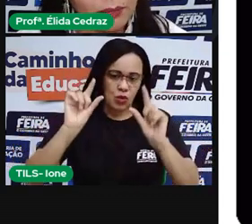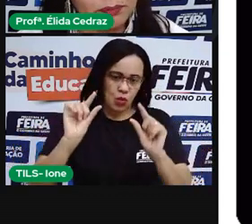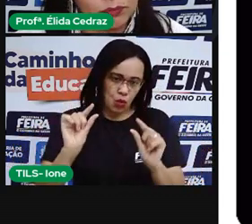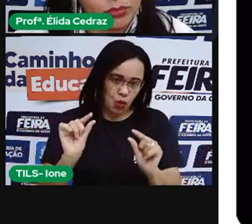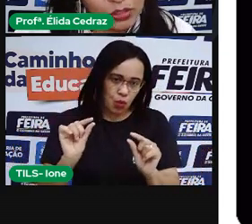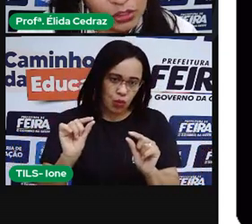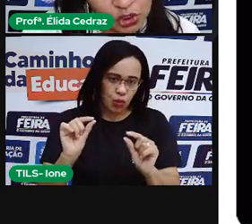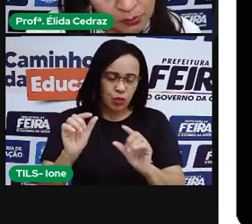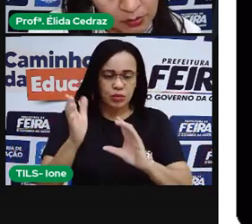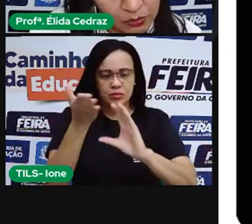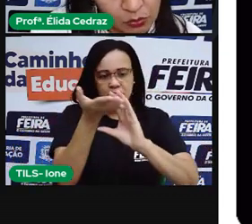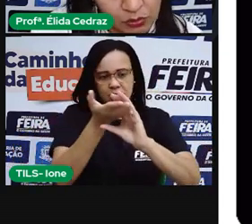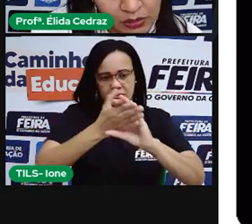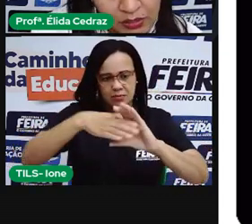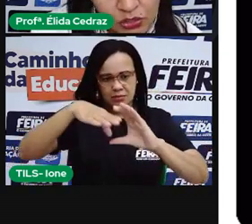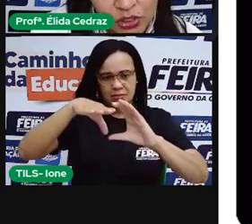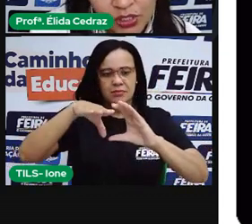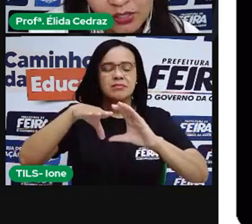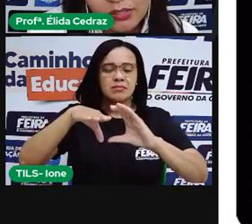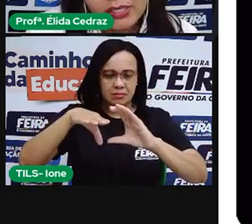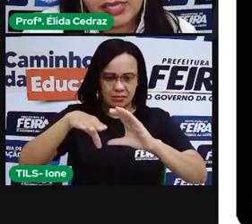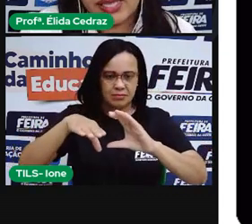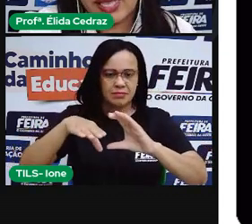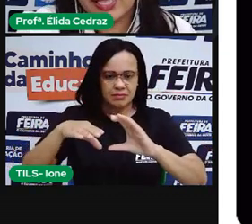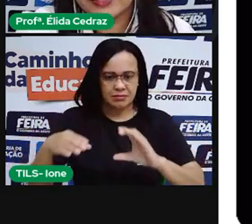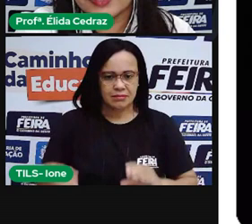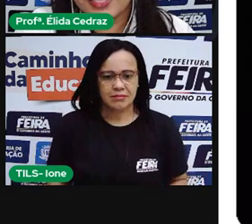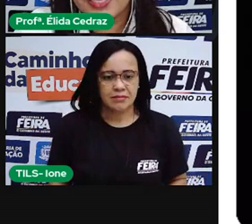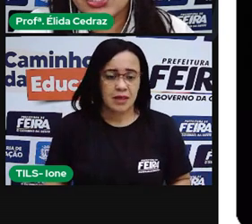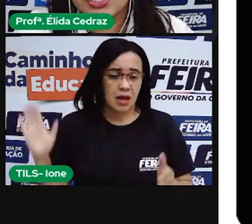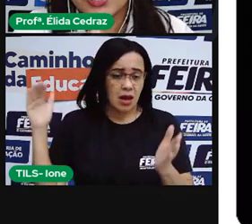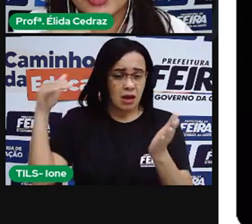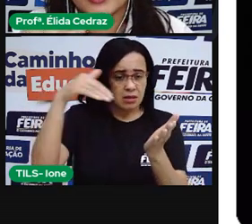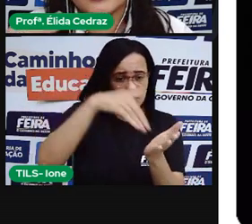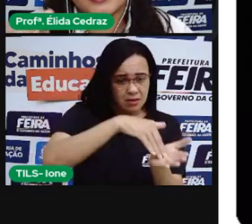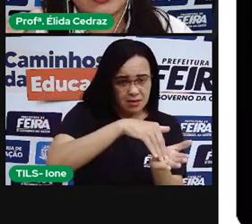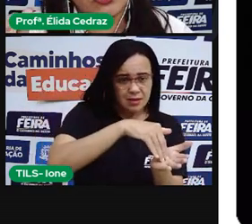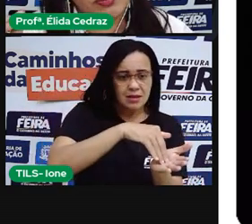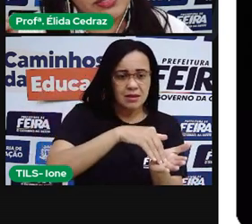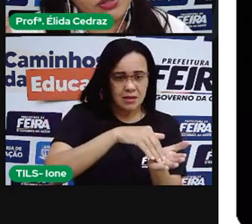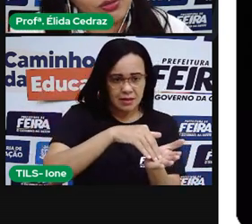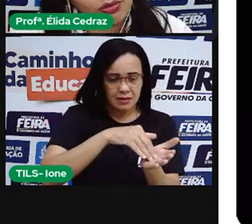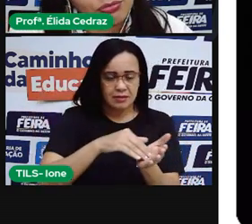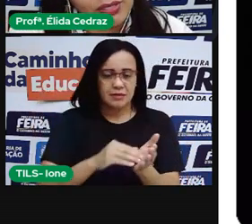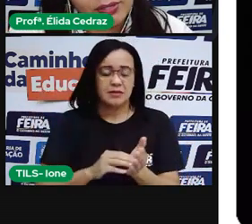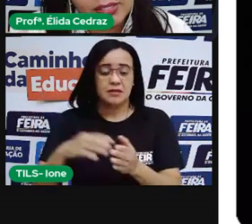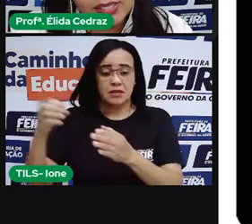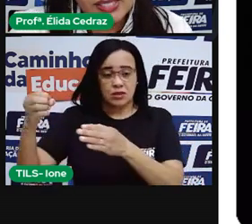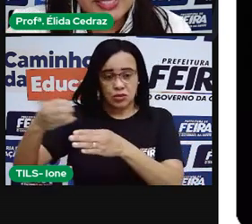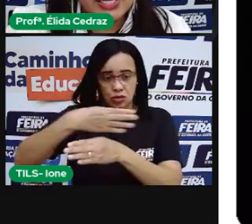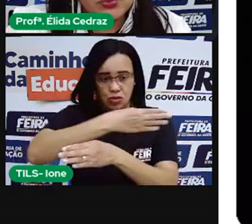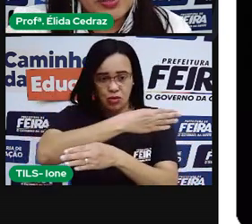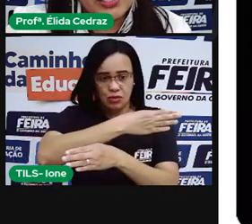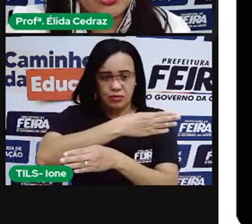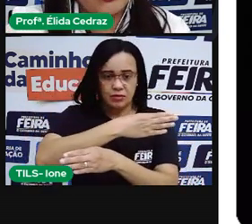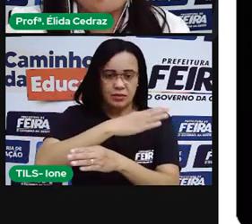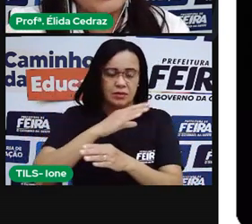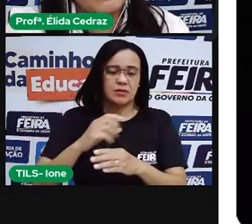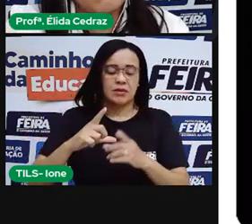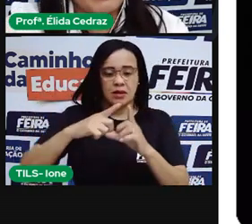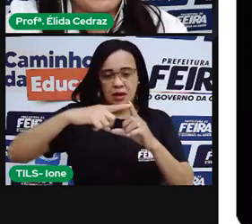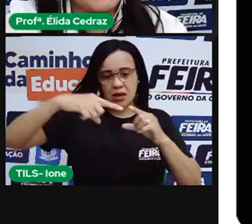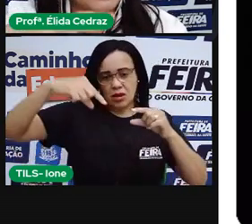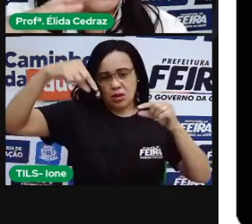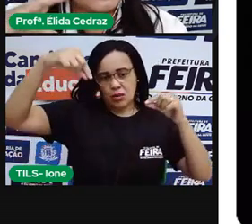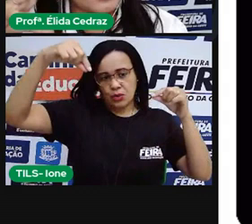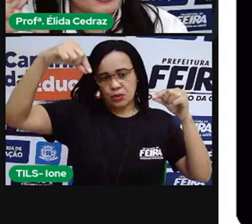da Lua? Domingoante até chegar na Lua nova. Da Lua nova,